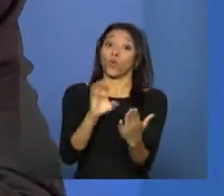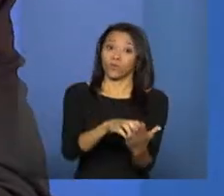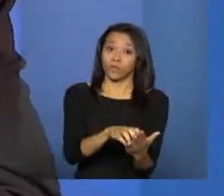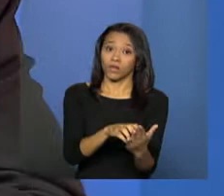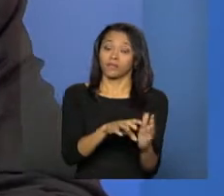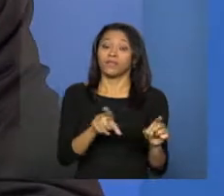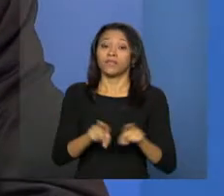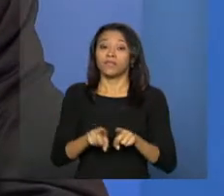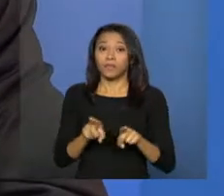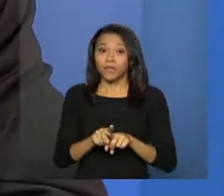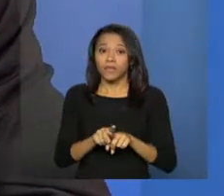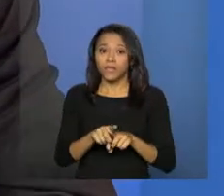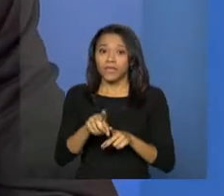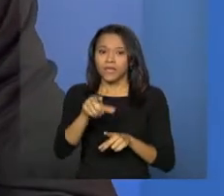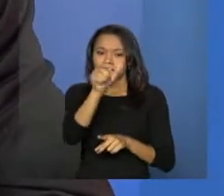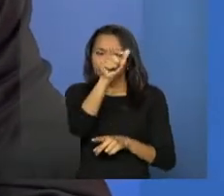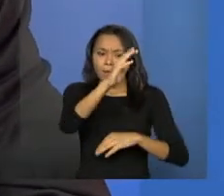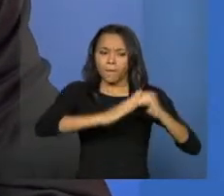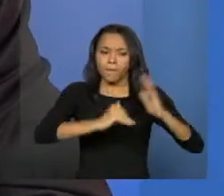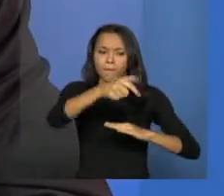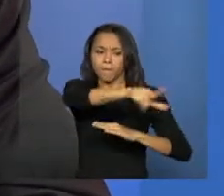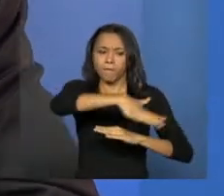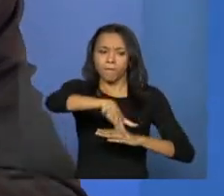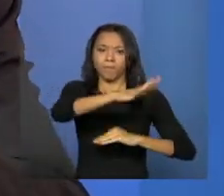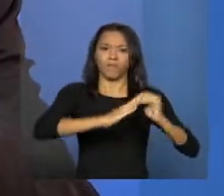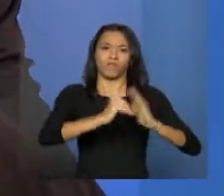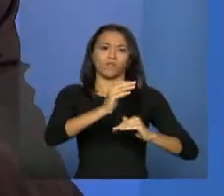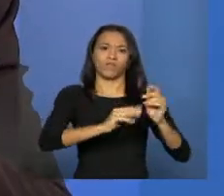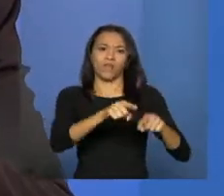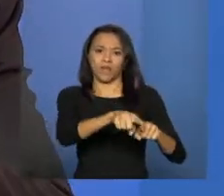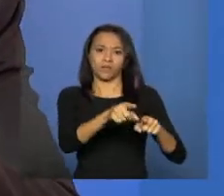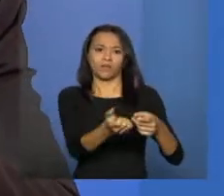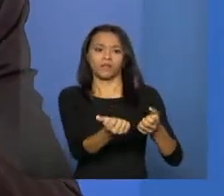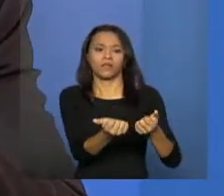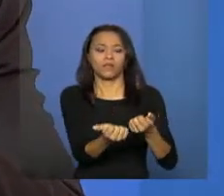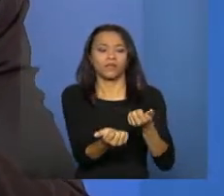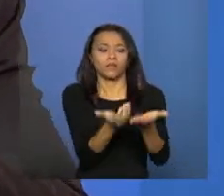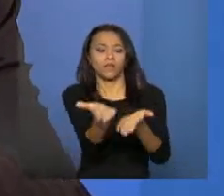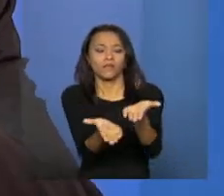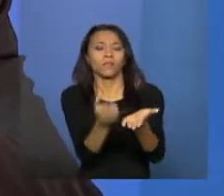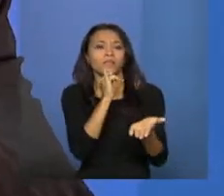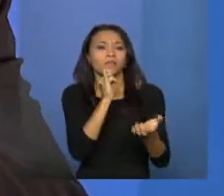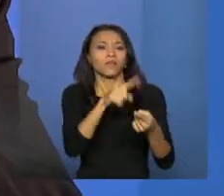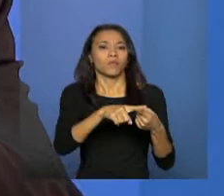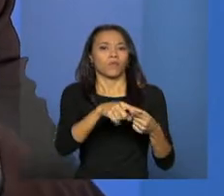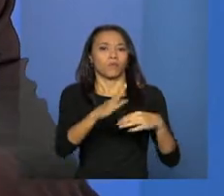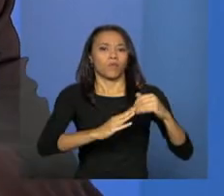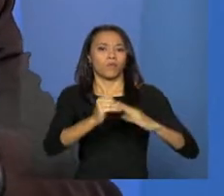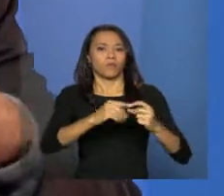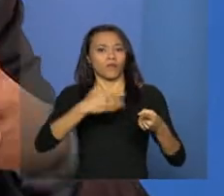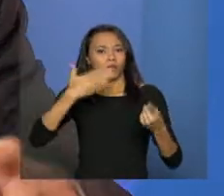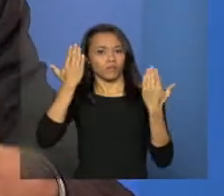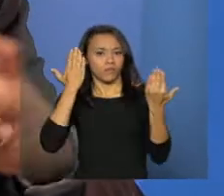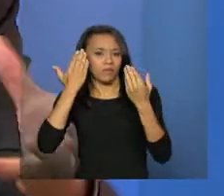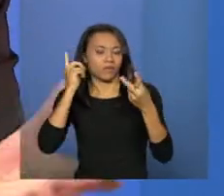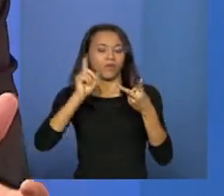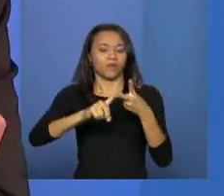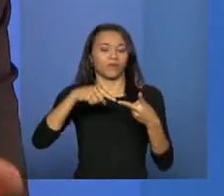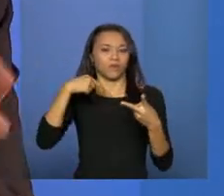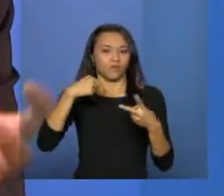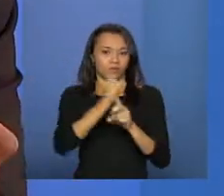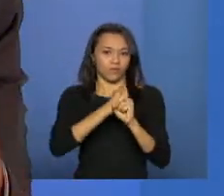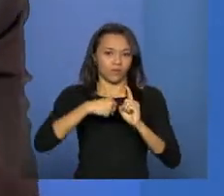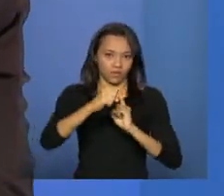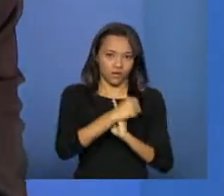que são responsáveis pelo provimento, pela oferta dos serviços assistentes sociais, psicólogos, que compõem equipe de referência junto com os